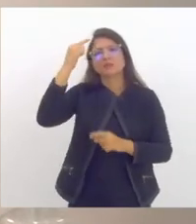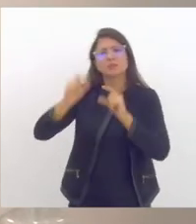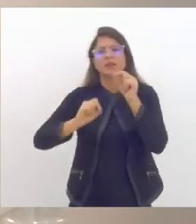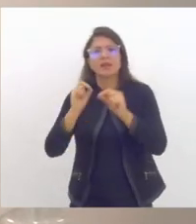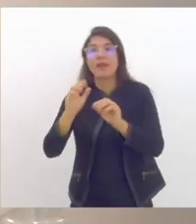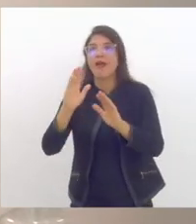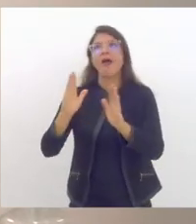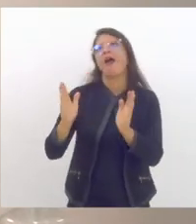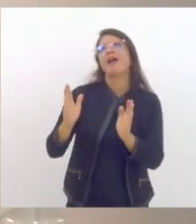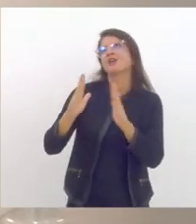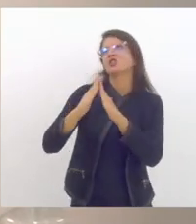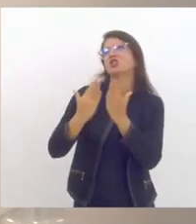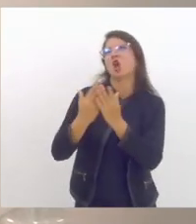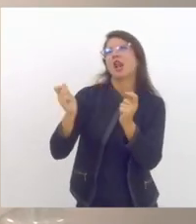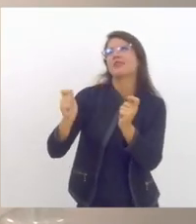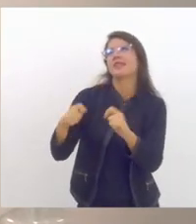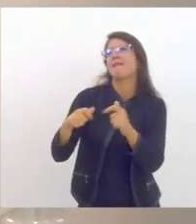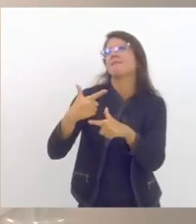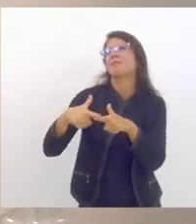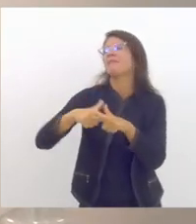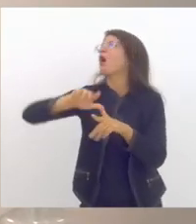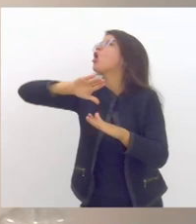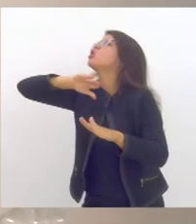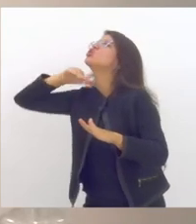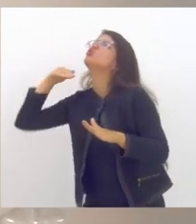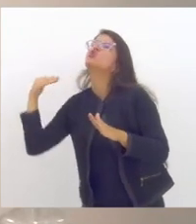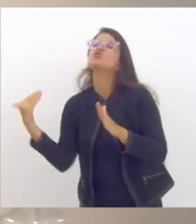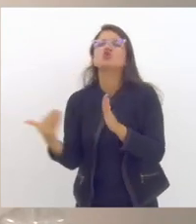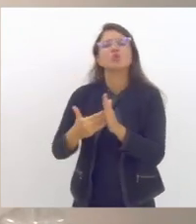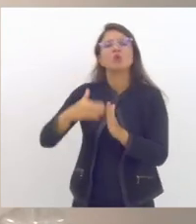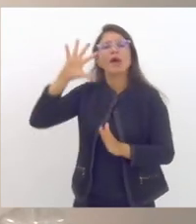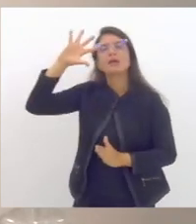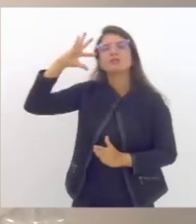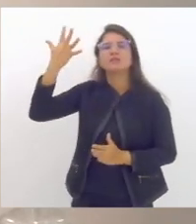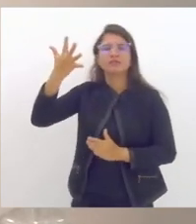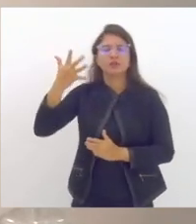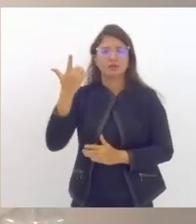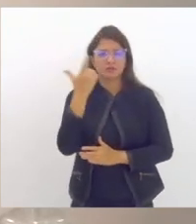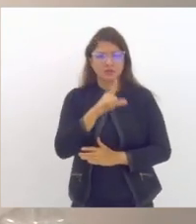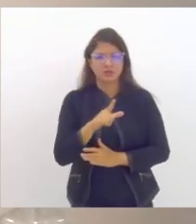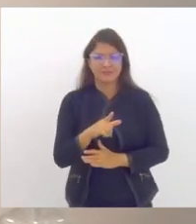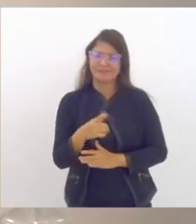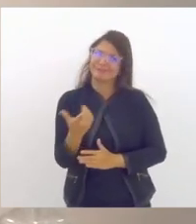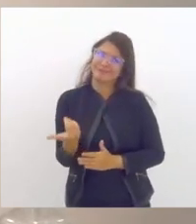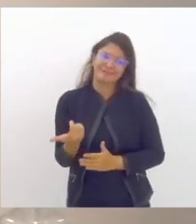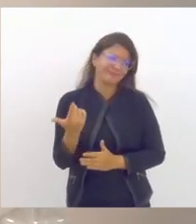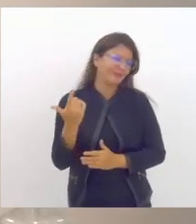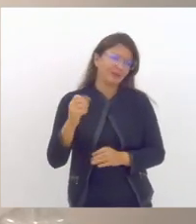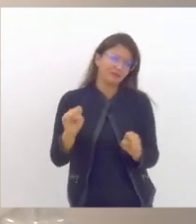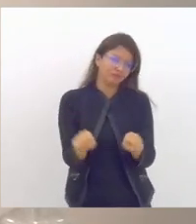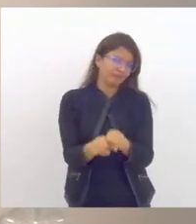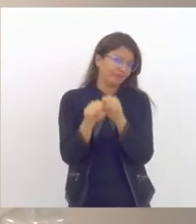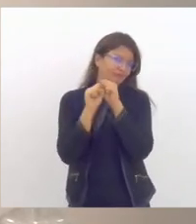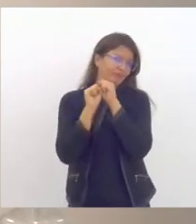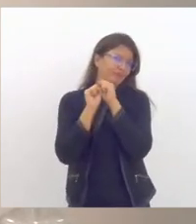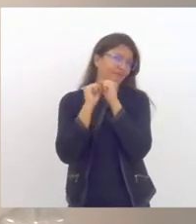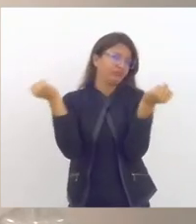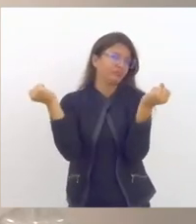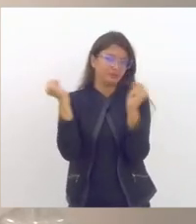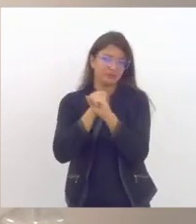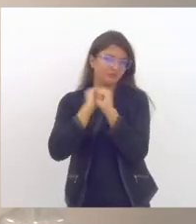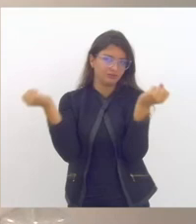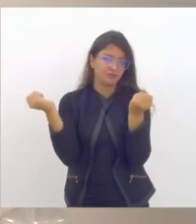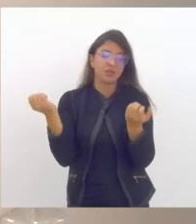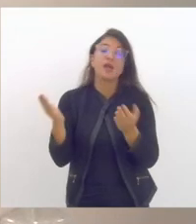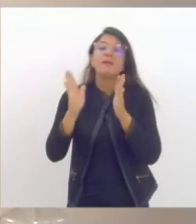capaz de resolver todos os problemas que afetam a sociedade mas que ela sendo um espaço onde talvez seja política